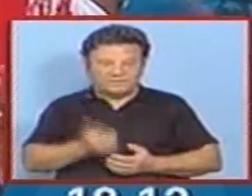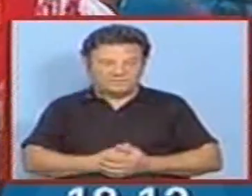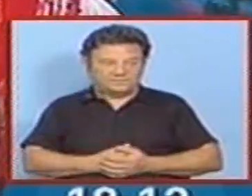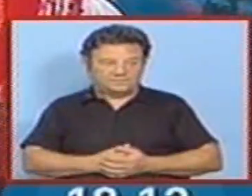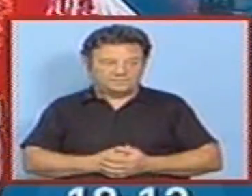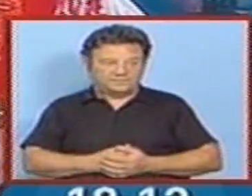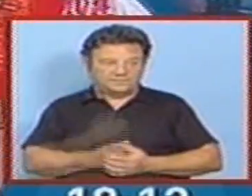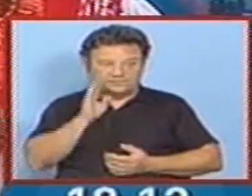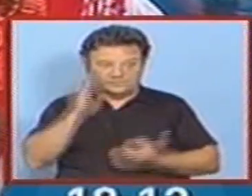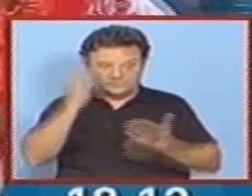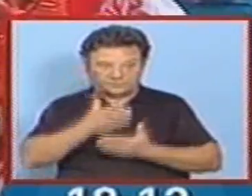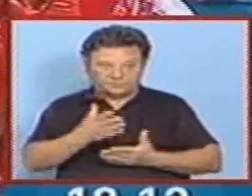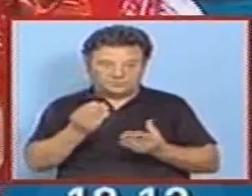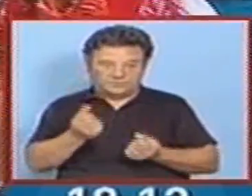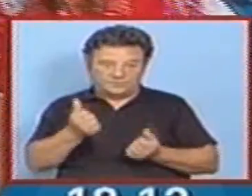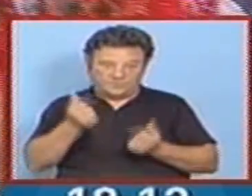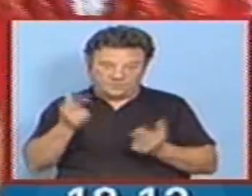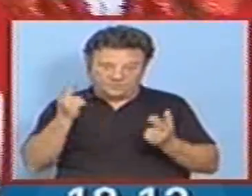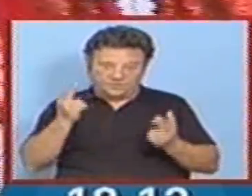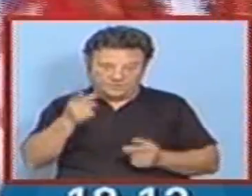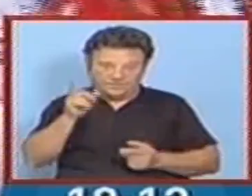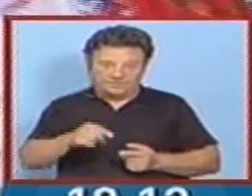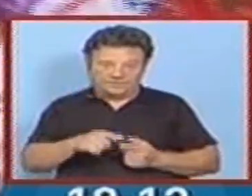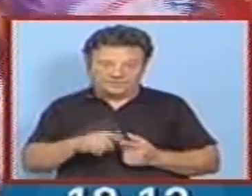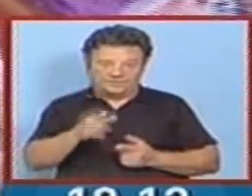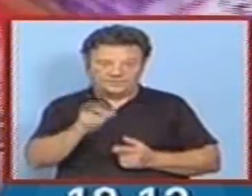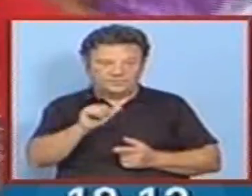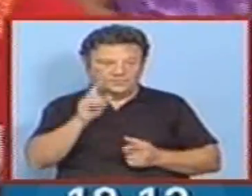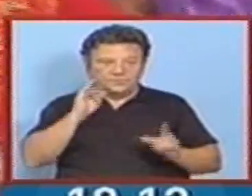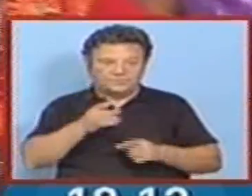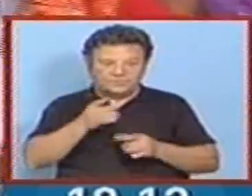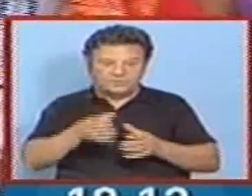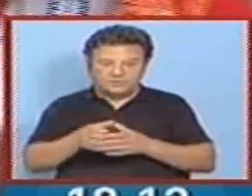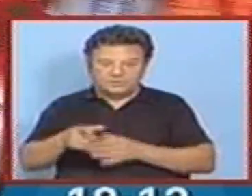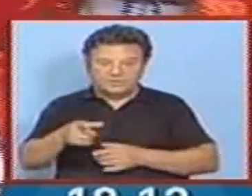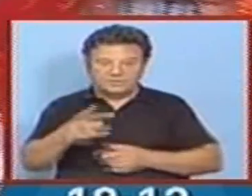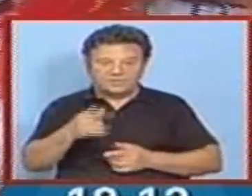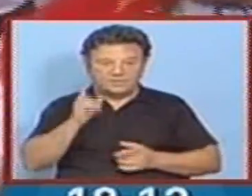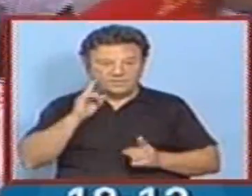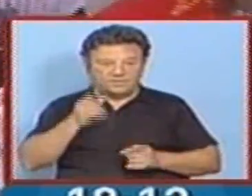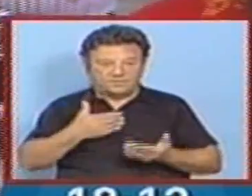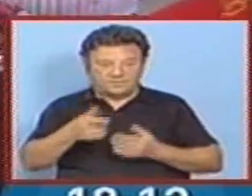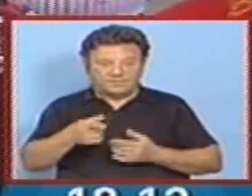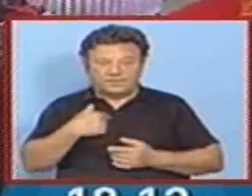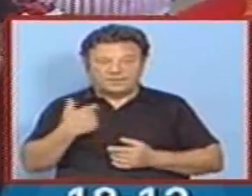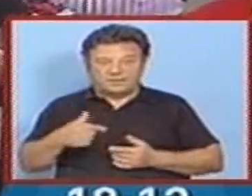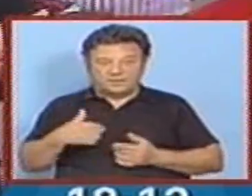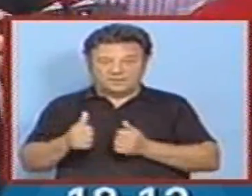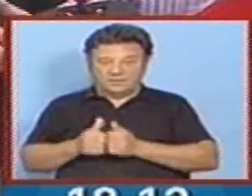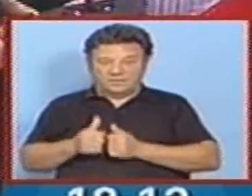Muito obrigada. E logo à noite, muito boa, só responsável por estas festas. Olá, muito boa tarde, Ana Machado.